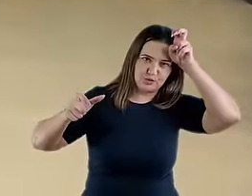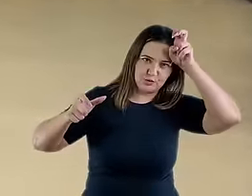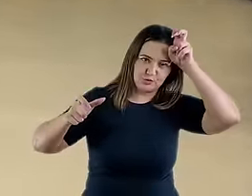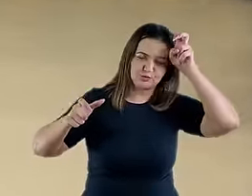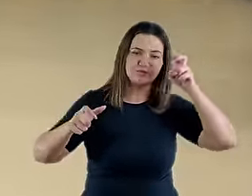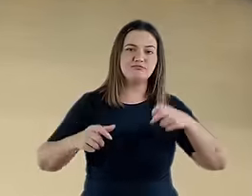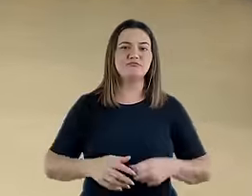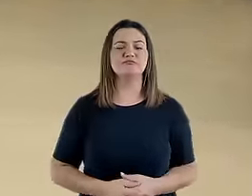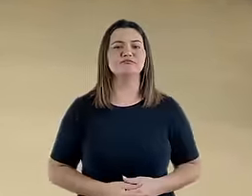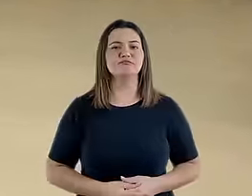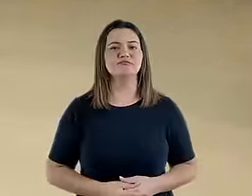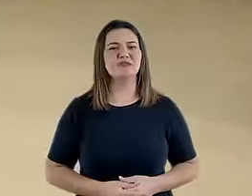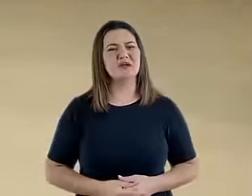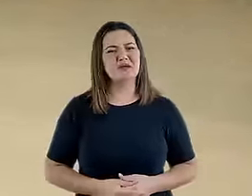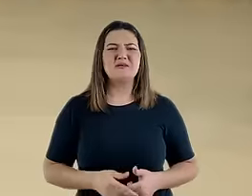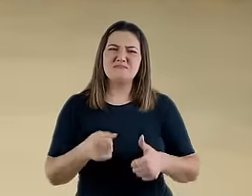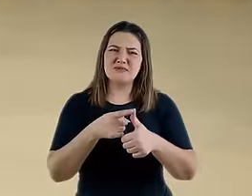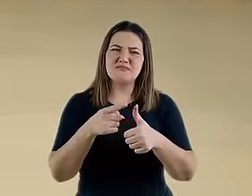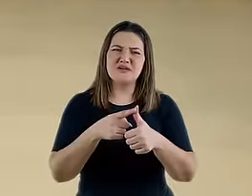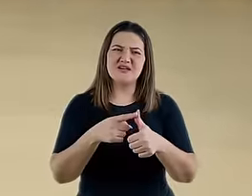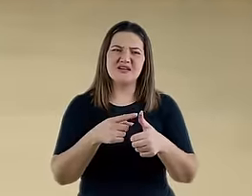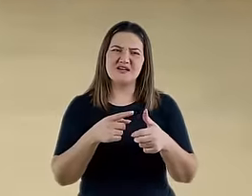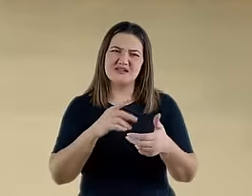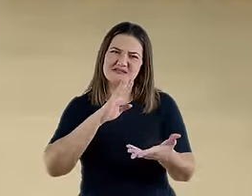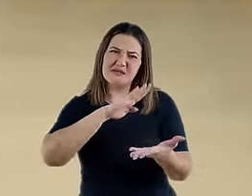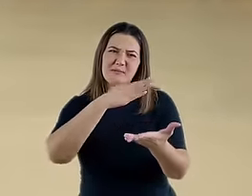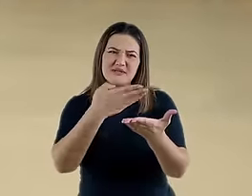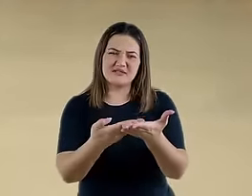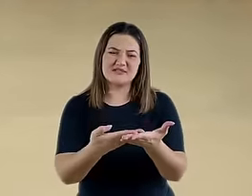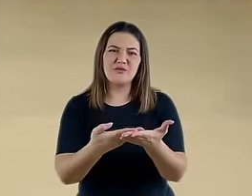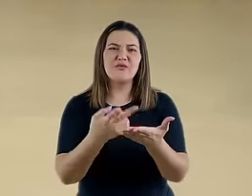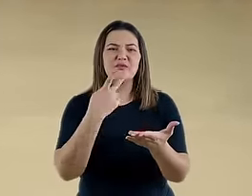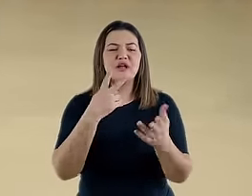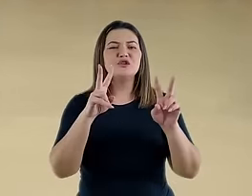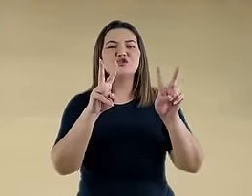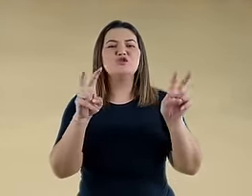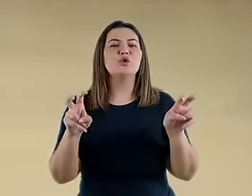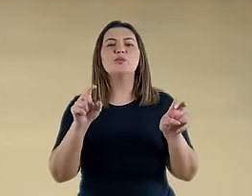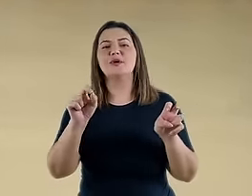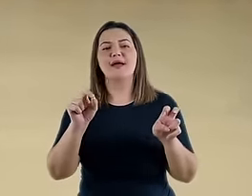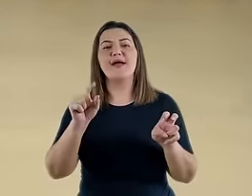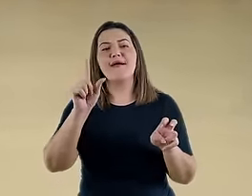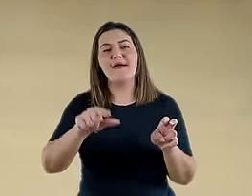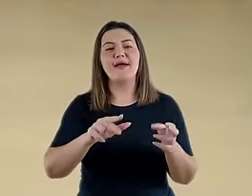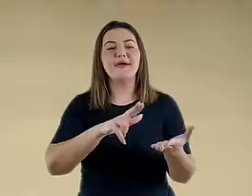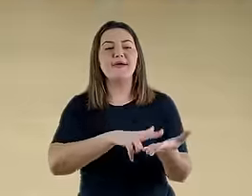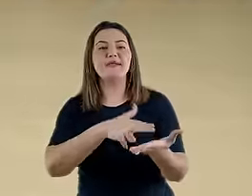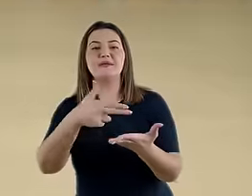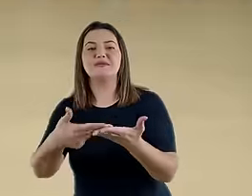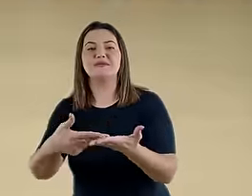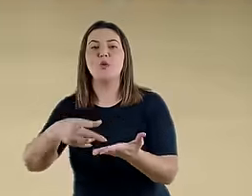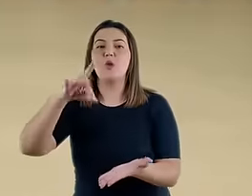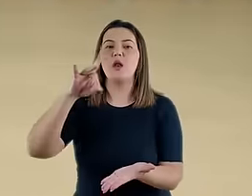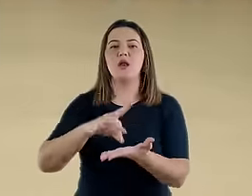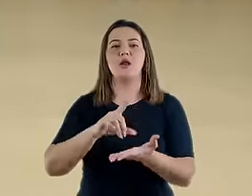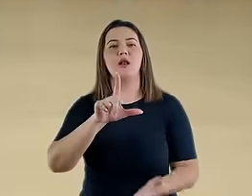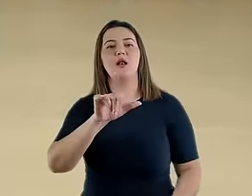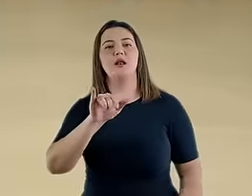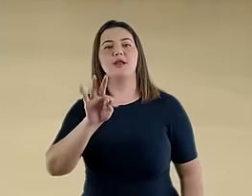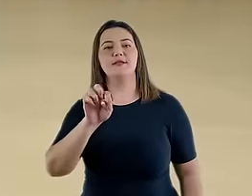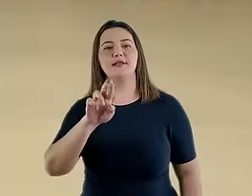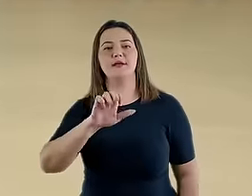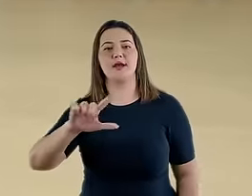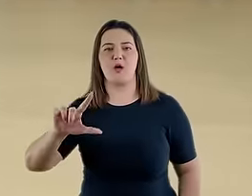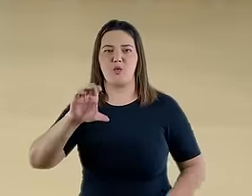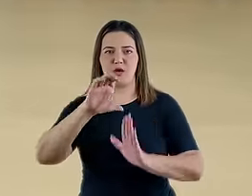primeira visão se aproxima bastante daqueles que defendem uma forte interpretação literal para todo o capítulo 11 de